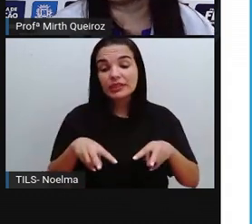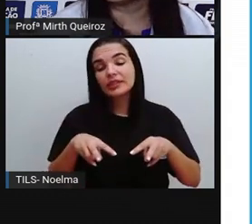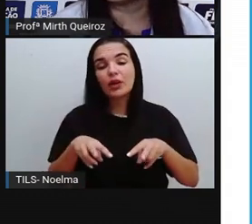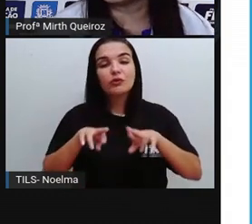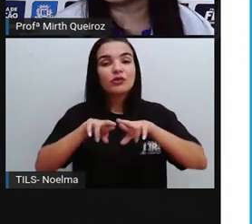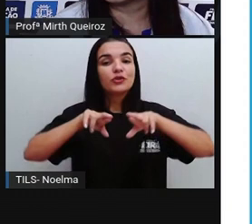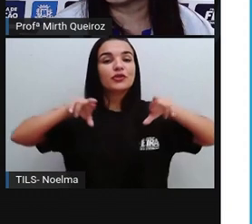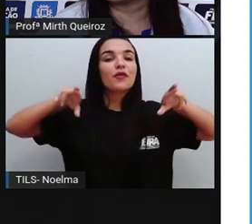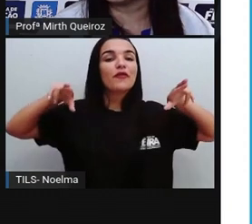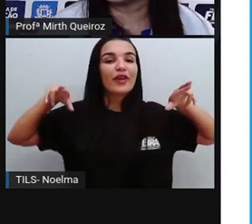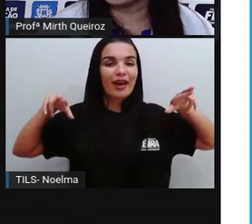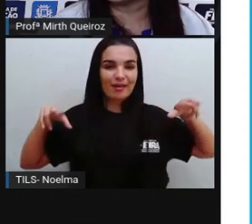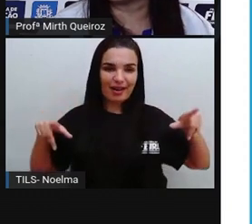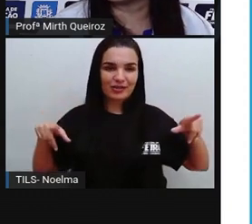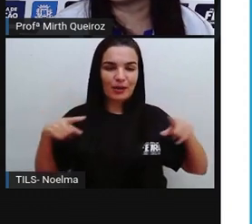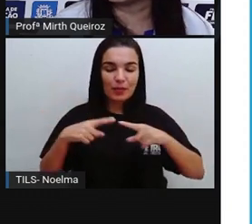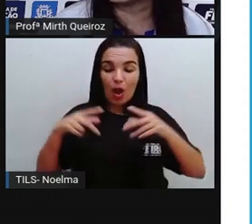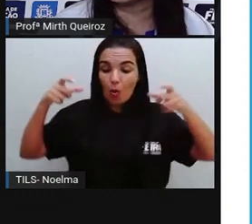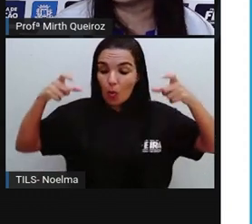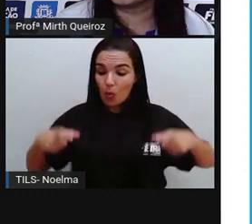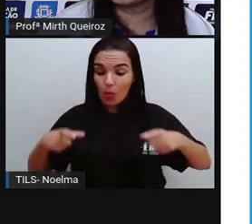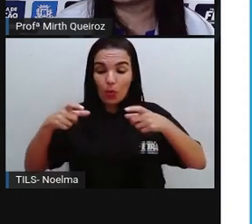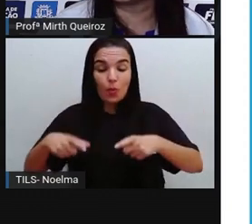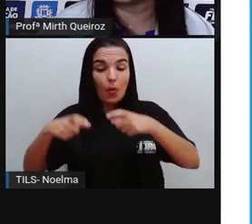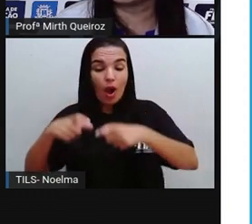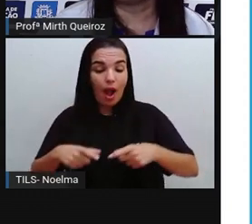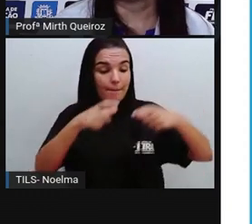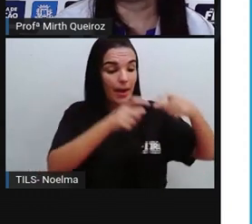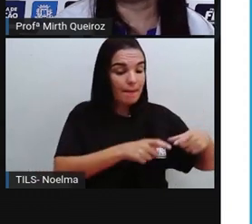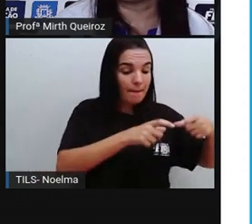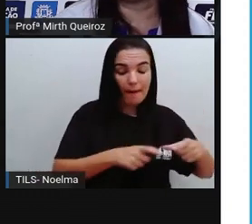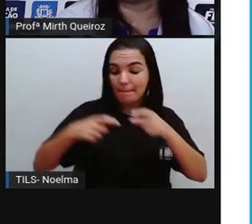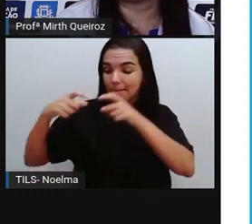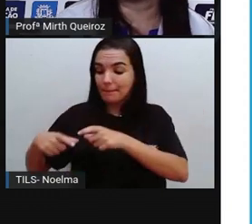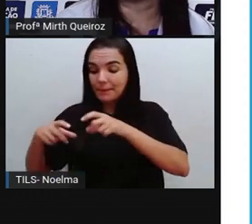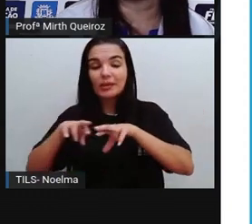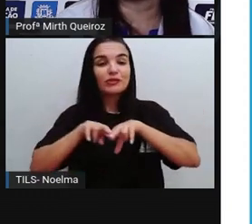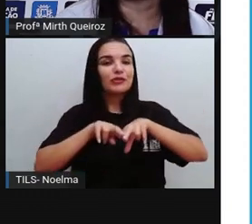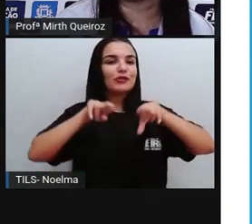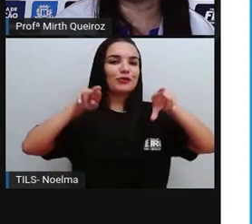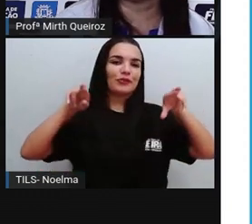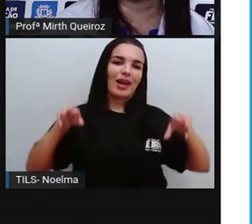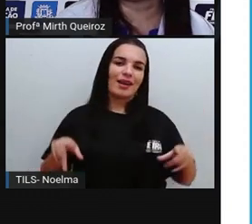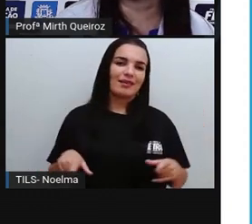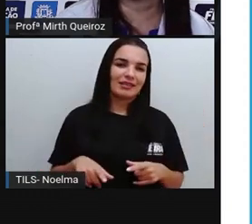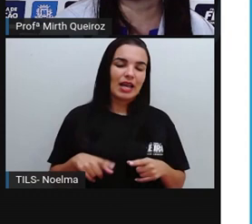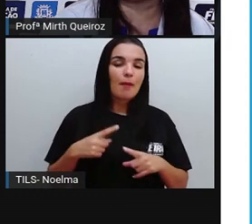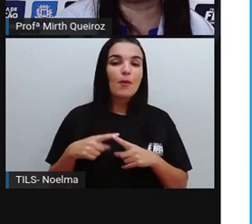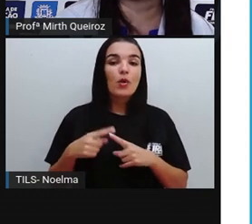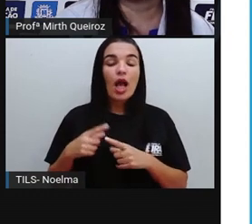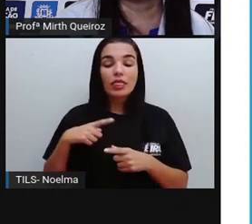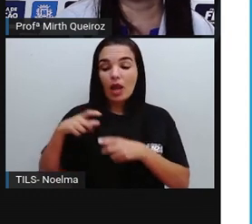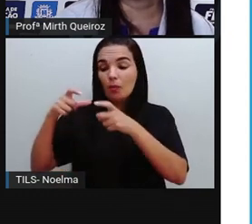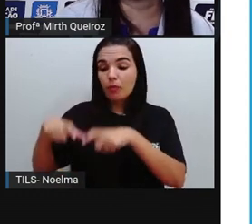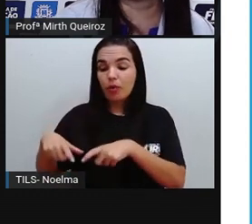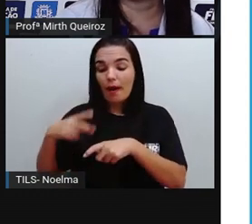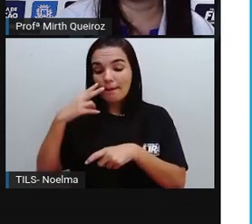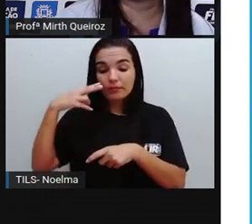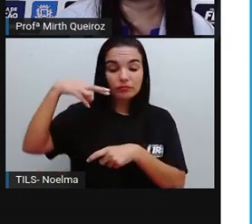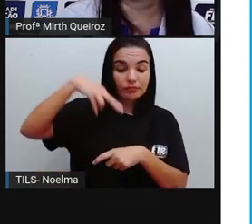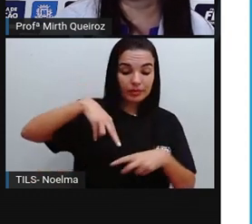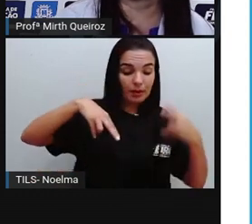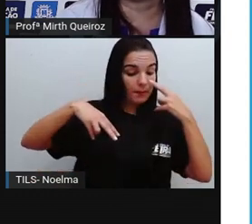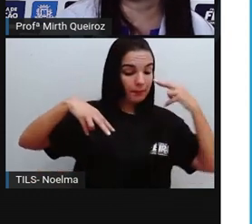pontos de vista aí. São pontos de vista diferentes, né? De acordo com a posição que eles ocupam, eles enxergam esse